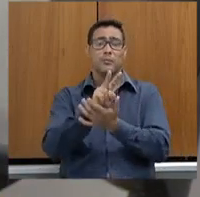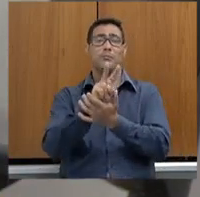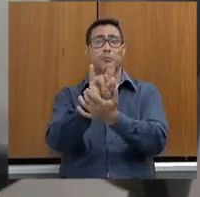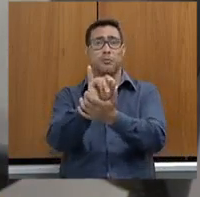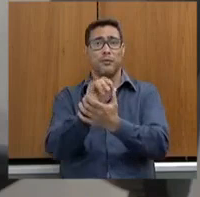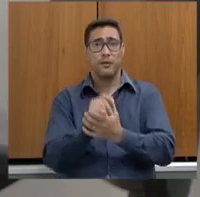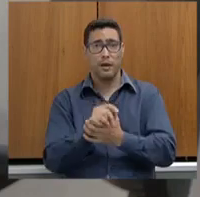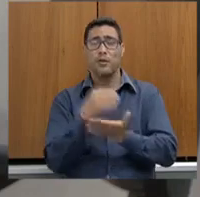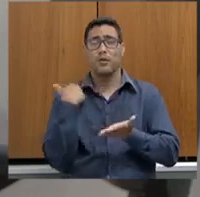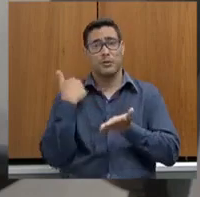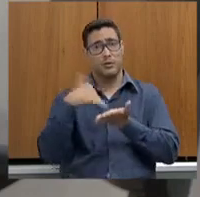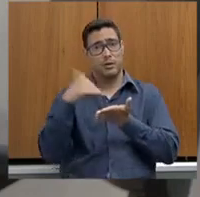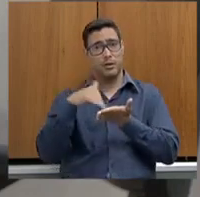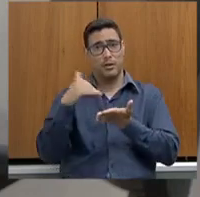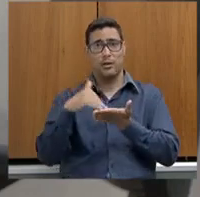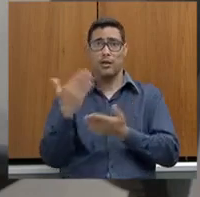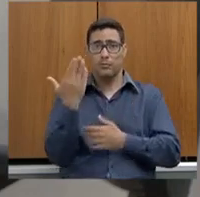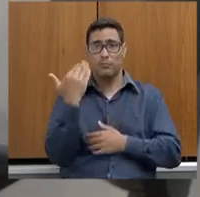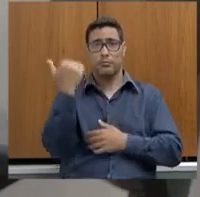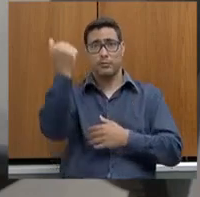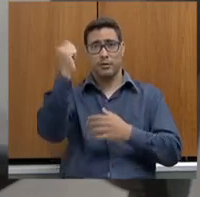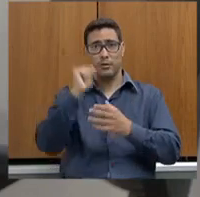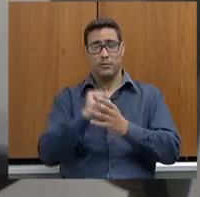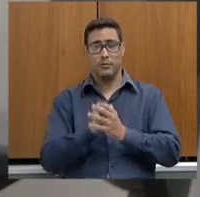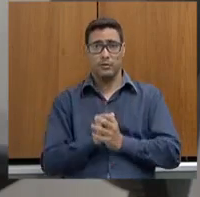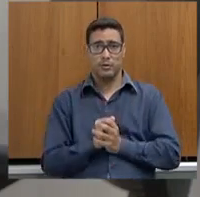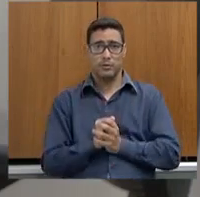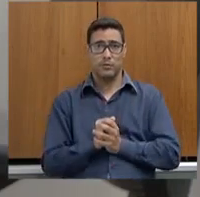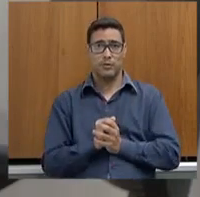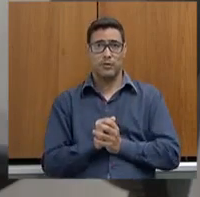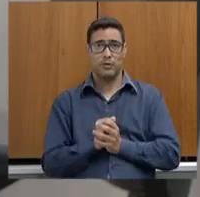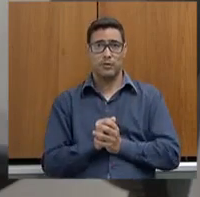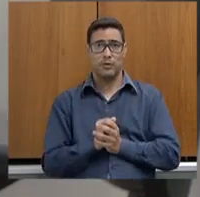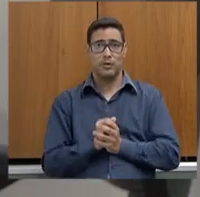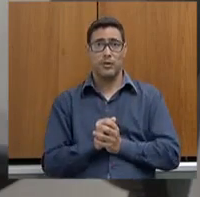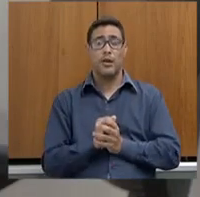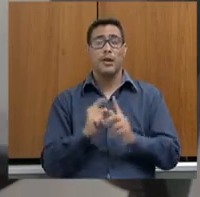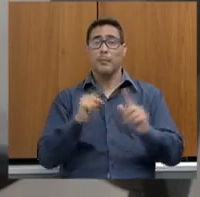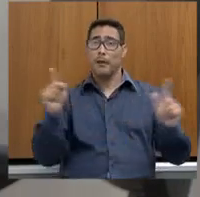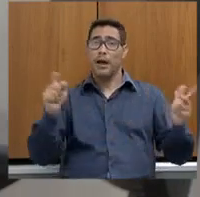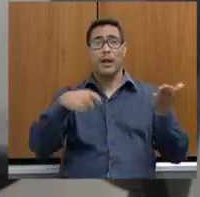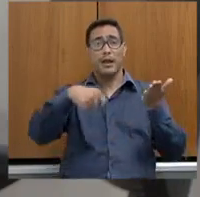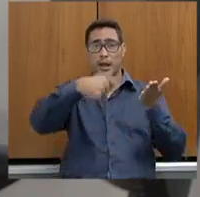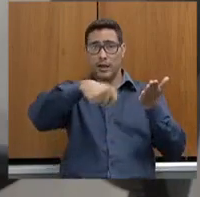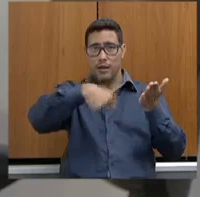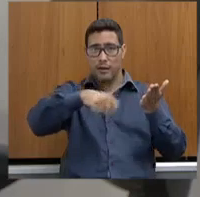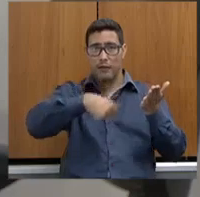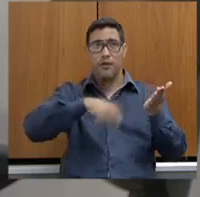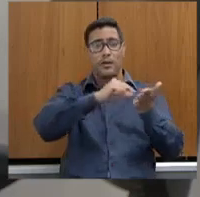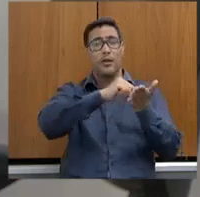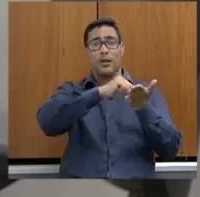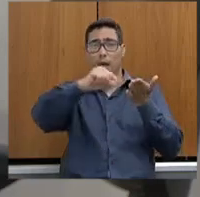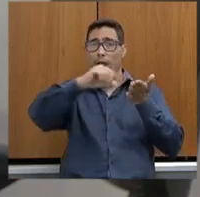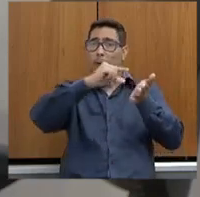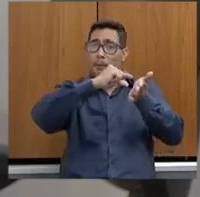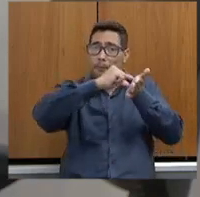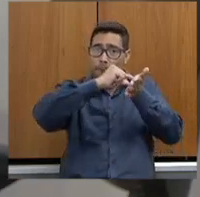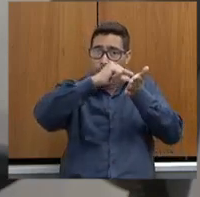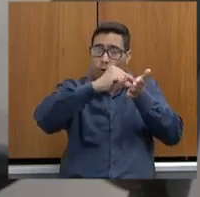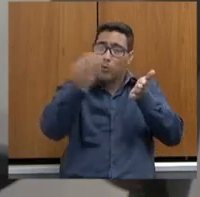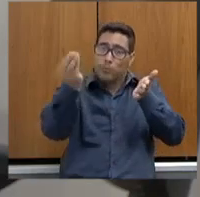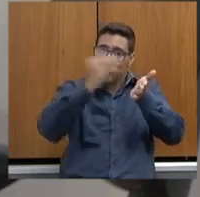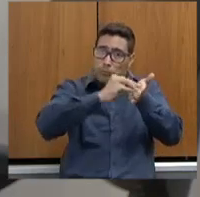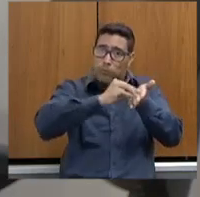O secretário chamou para si a respondade. Para constar a polícia penal aqui. E fez. Para escrever na carteira dele, funcionário, polícia penal.